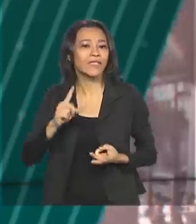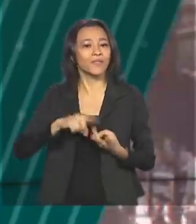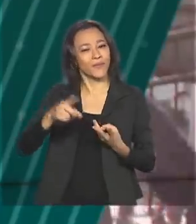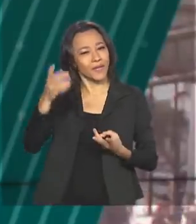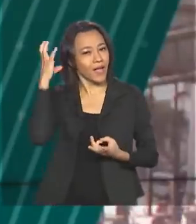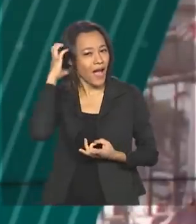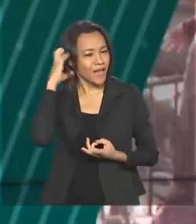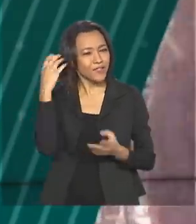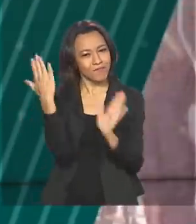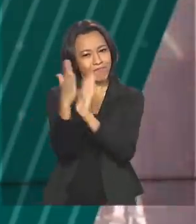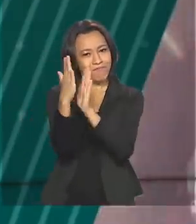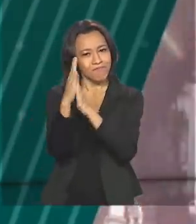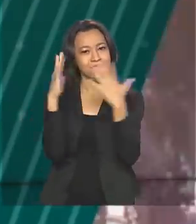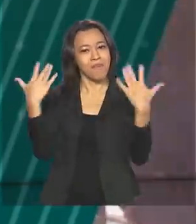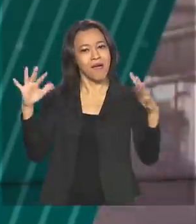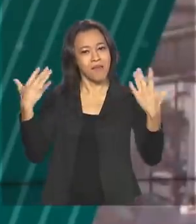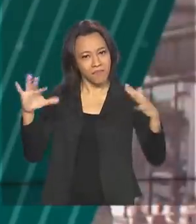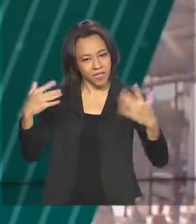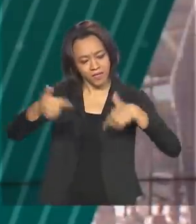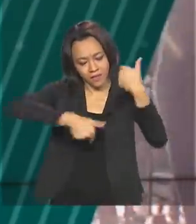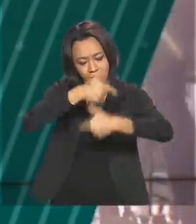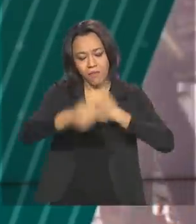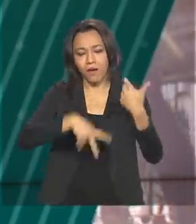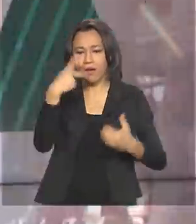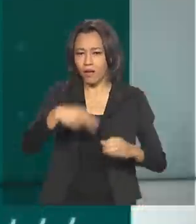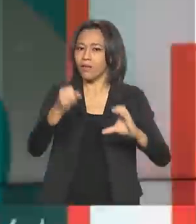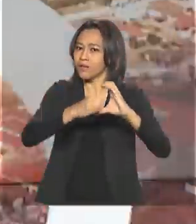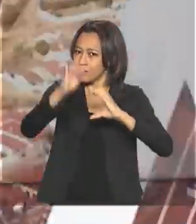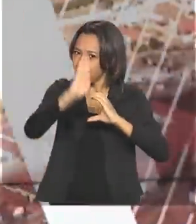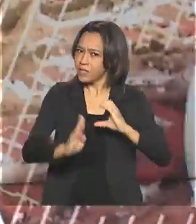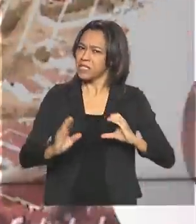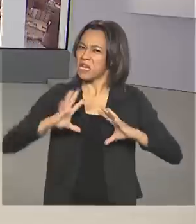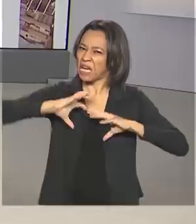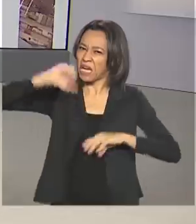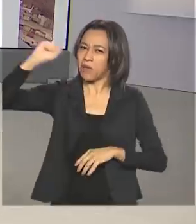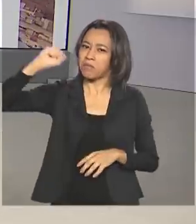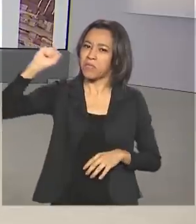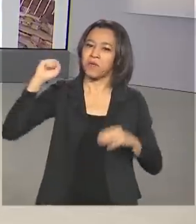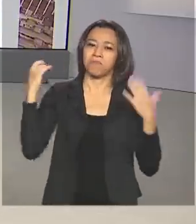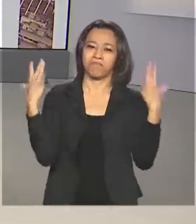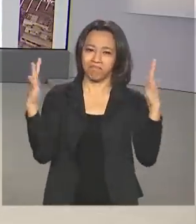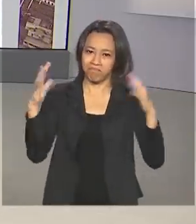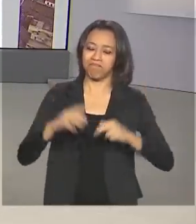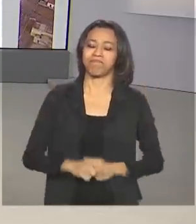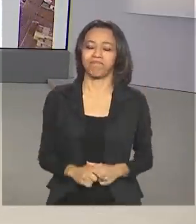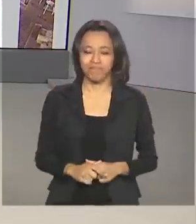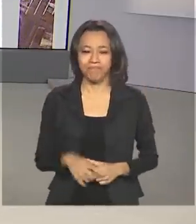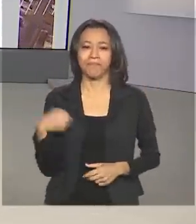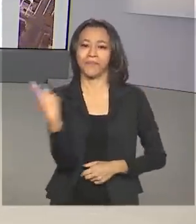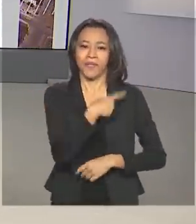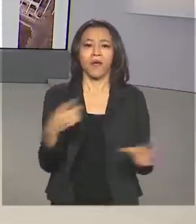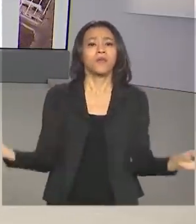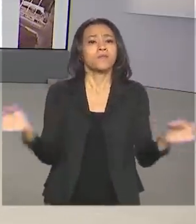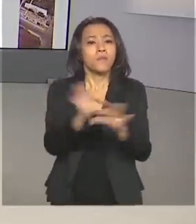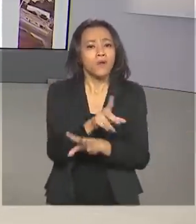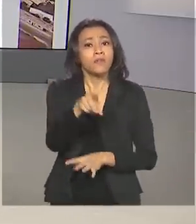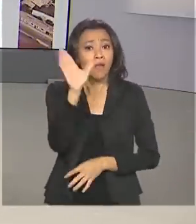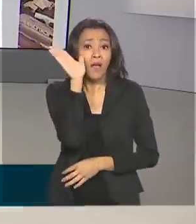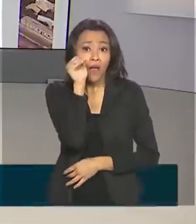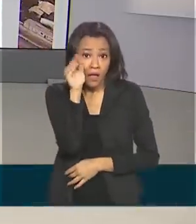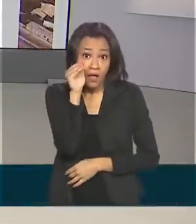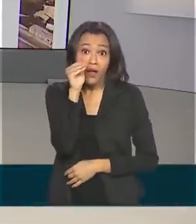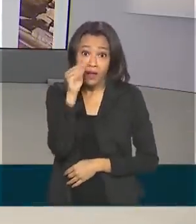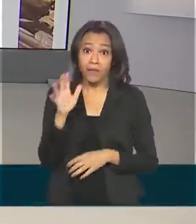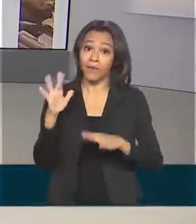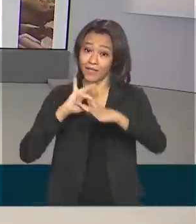todos que fazem parte dessa empresa campeã em elogios. O Brasil em Dia termina aqui. Nos acompanhe também pelas